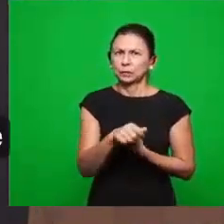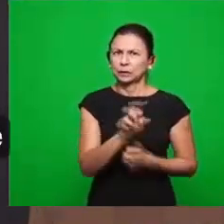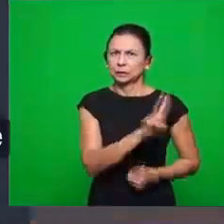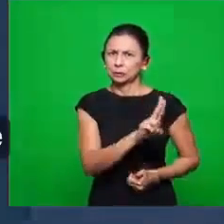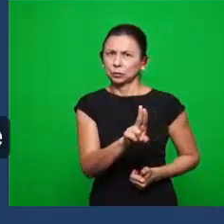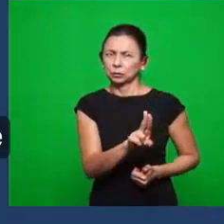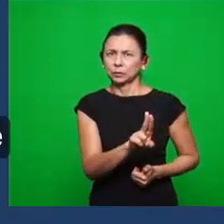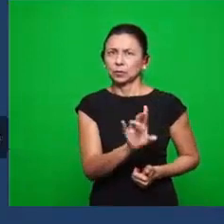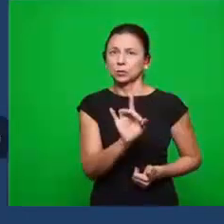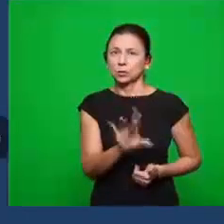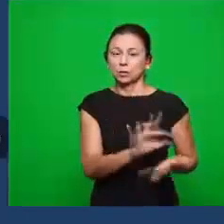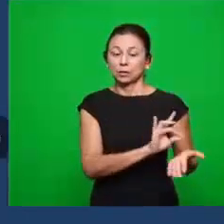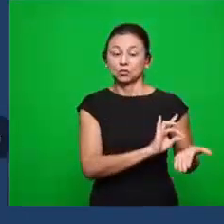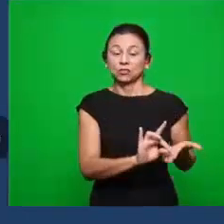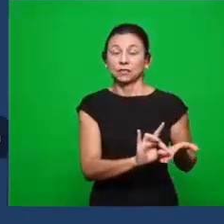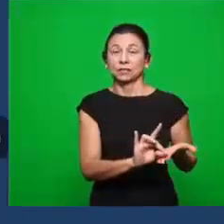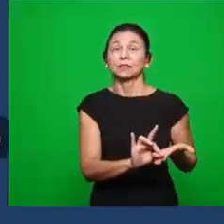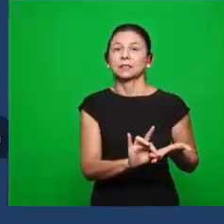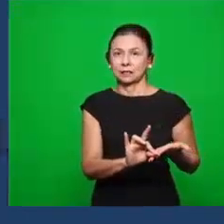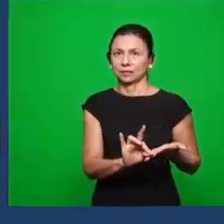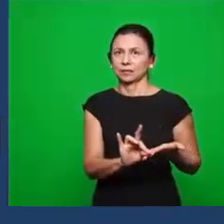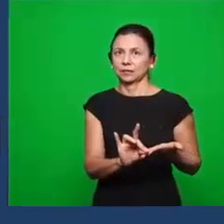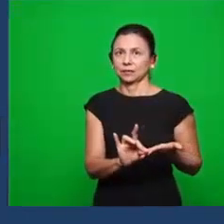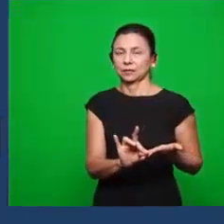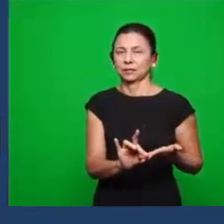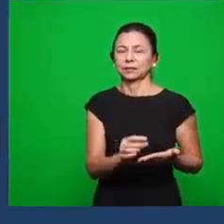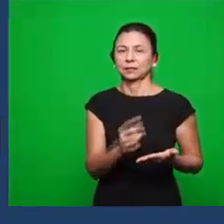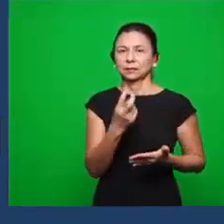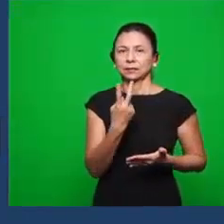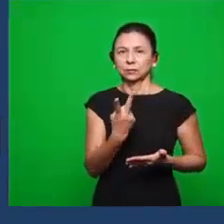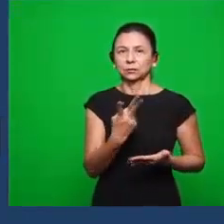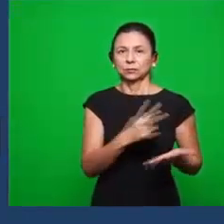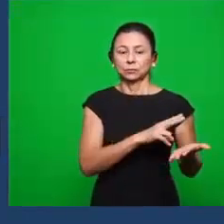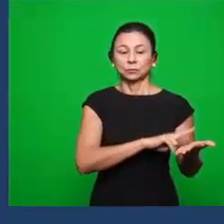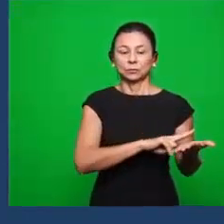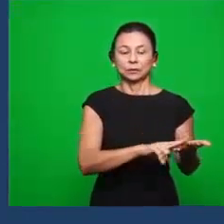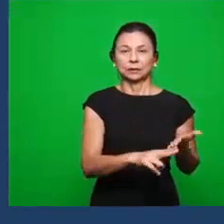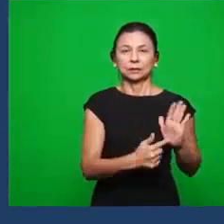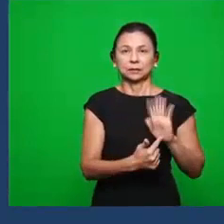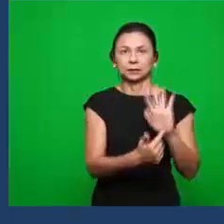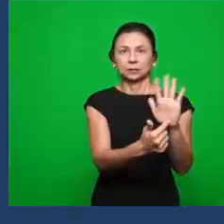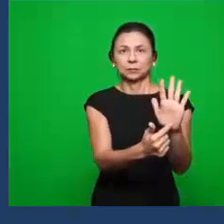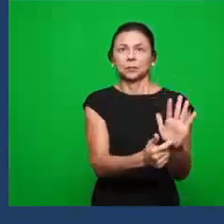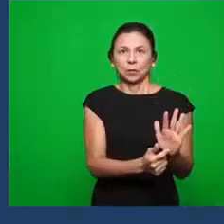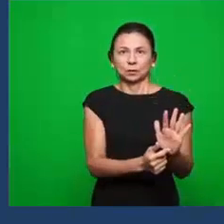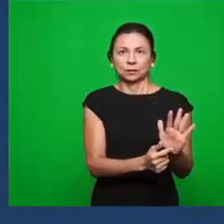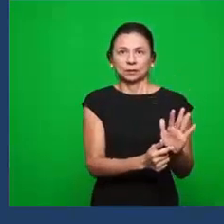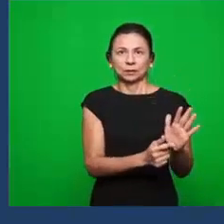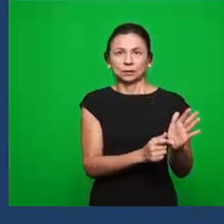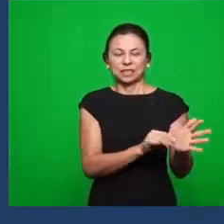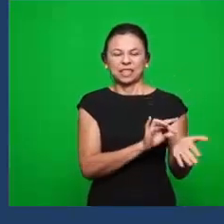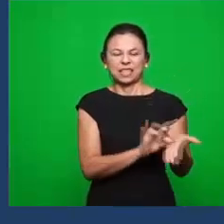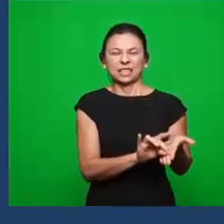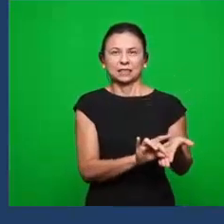opositor. Vou apenas dizer, nos textos ainda estão inseridos as duas cartas que se referem ao mentor do mal. Então nós vamos dar aos irmãos também três